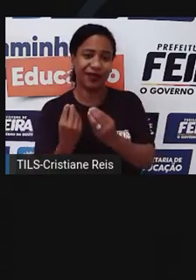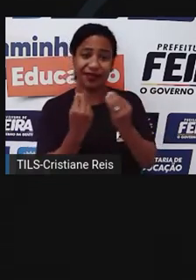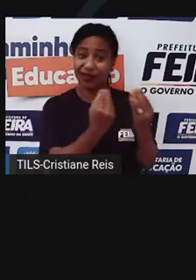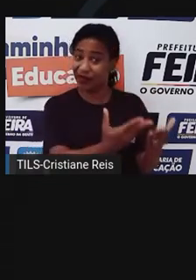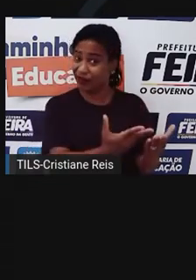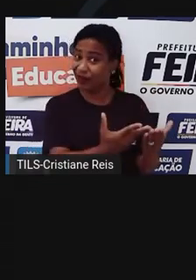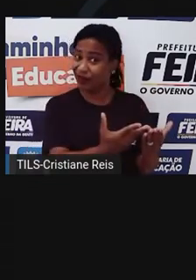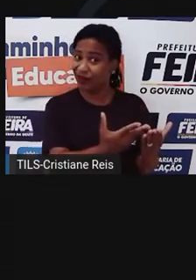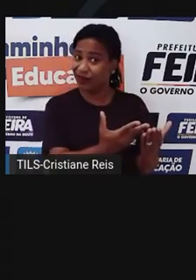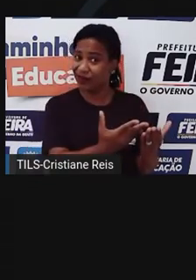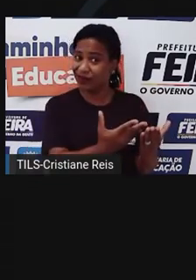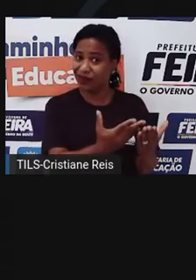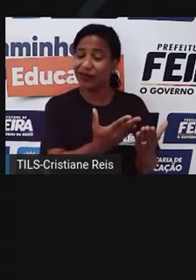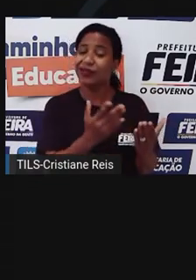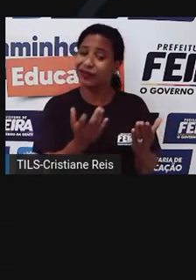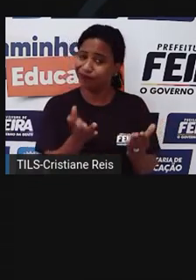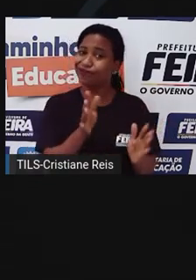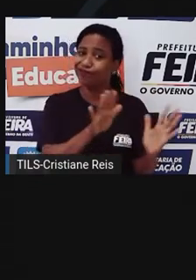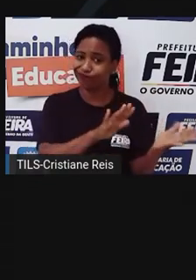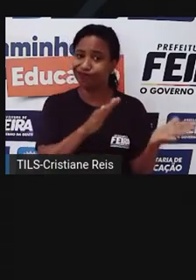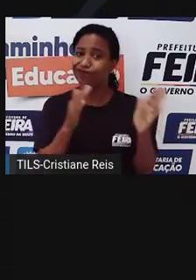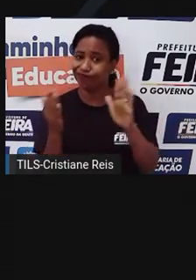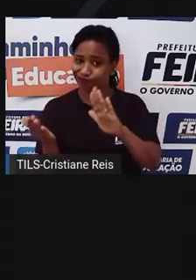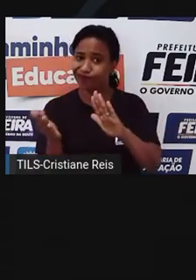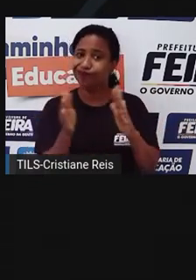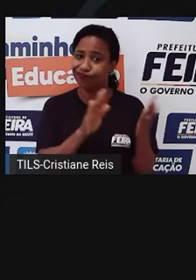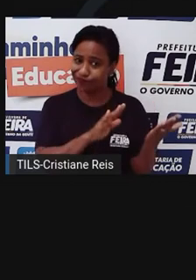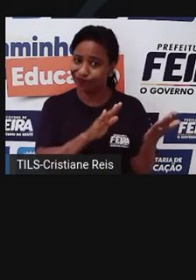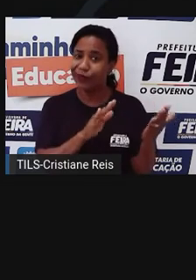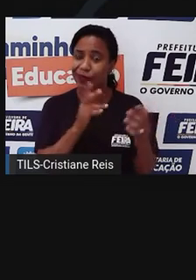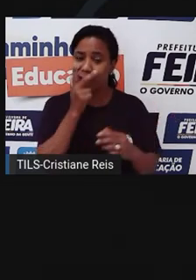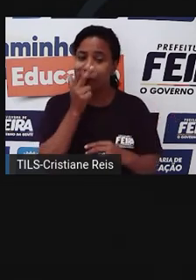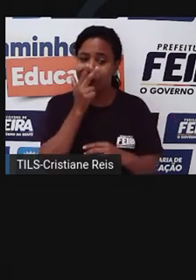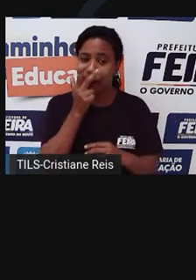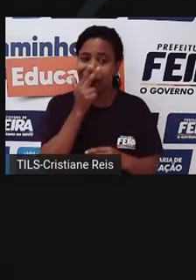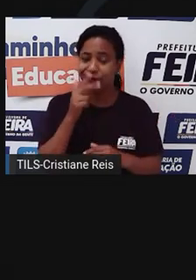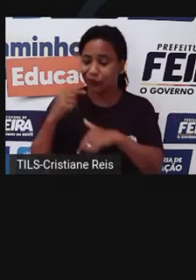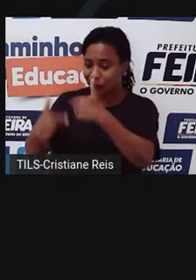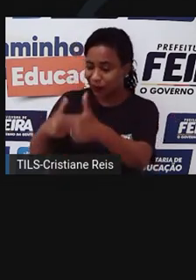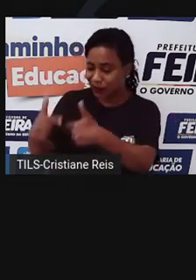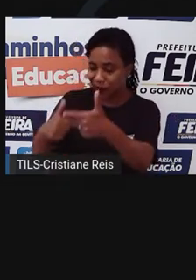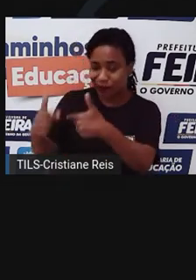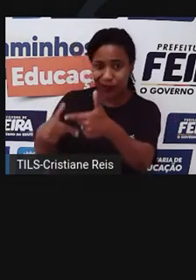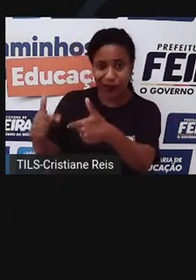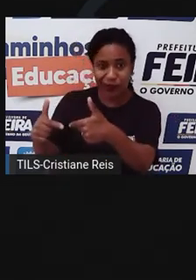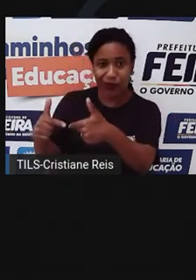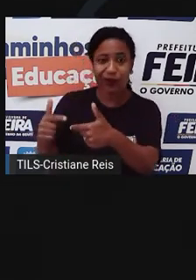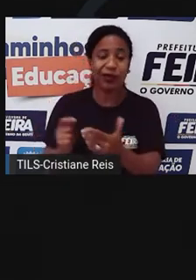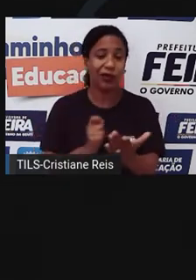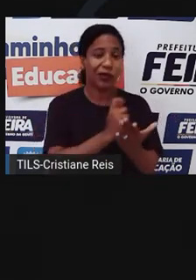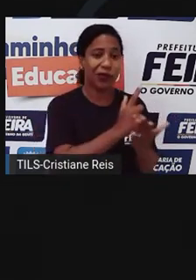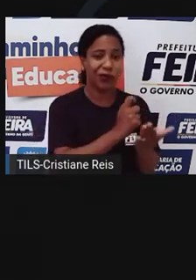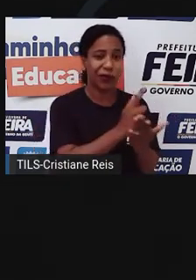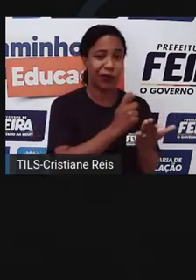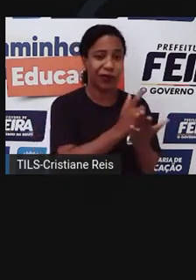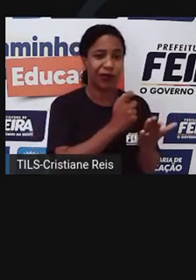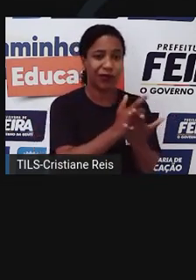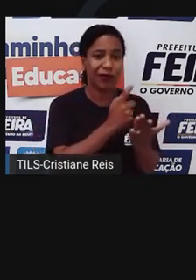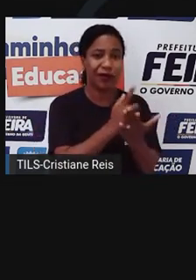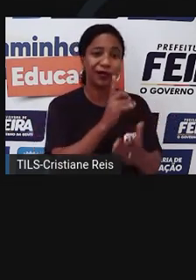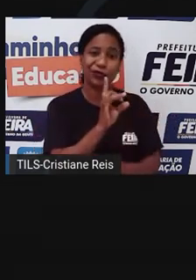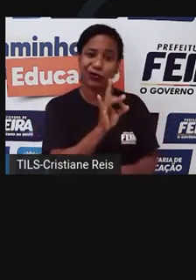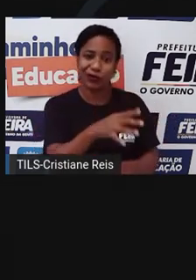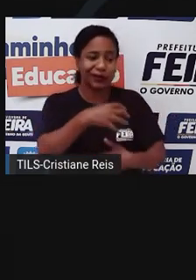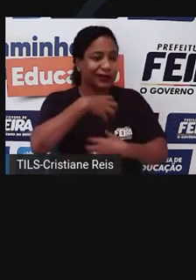algum presente. Então, gente está trocando o valor do trabalho pelo valor do consumismo, que é o adquirir,